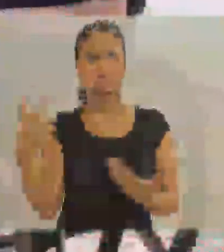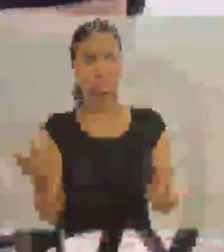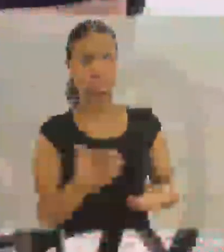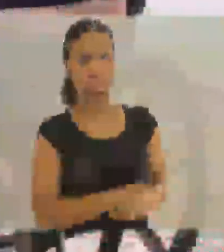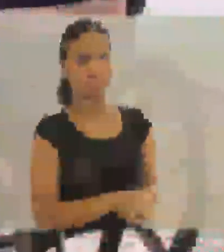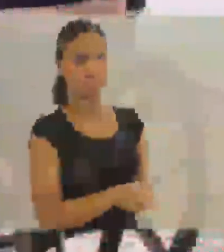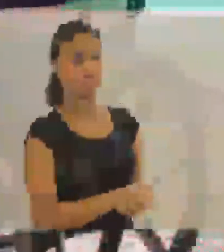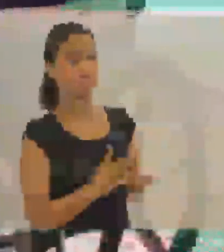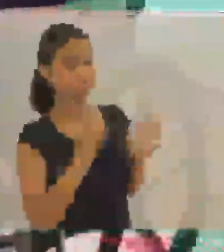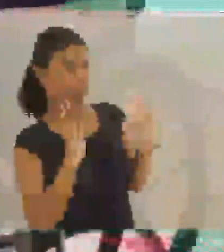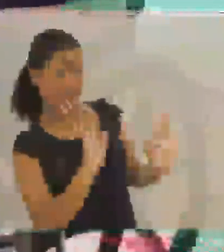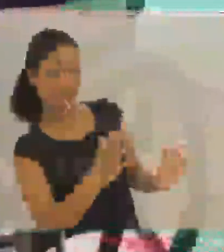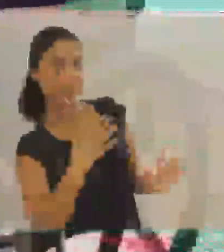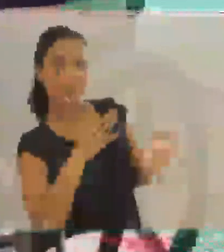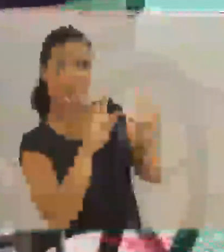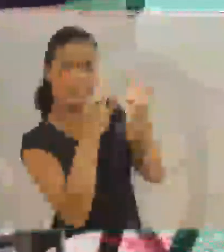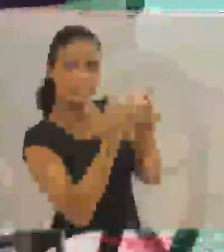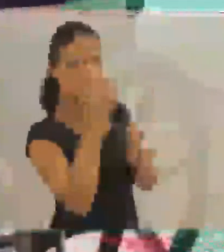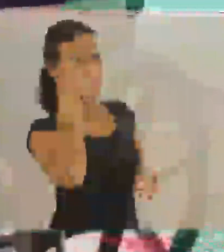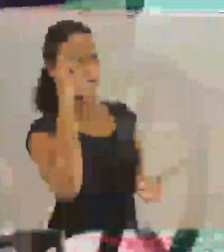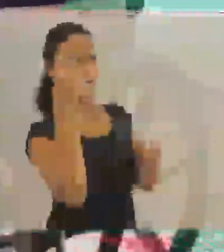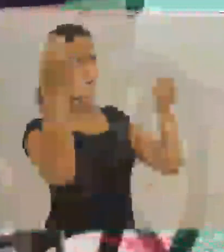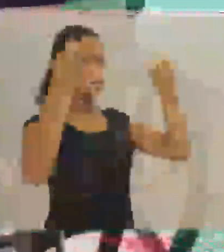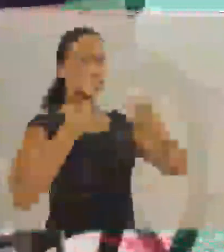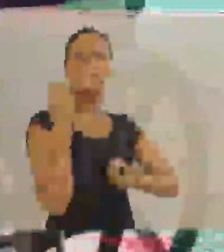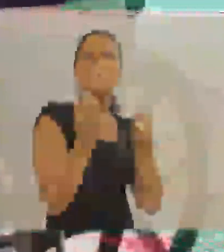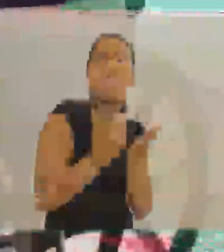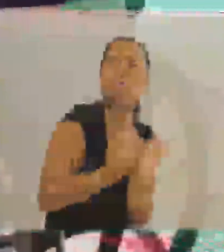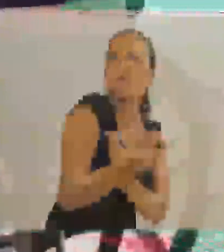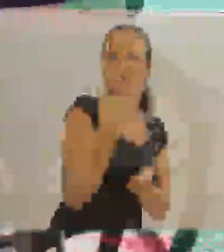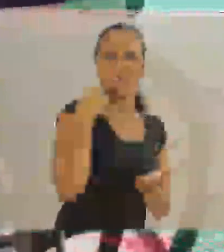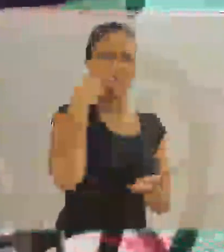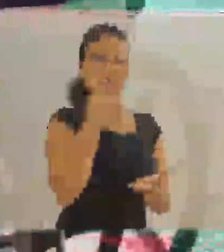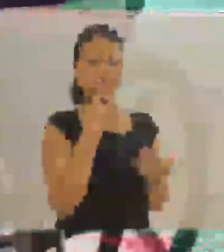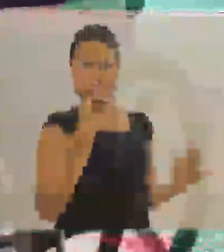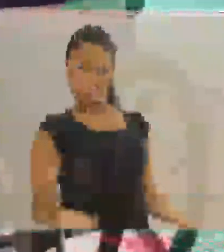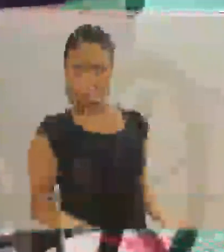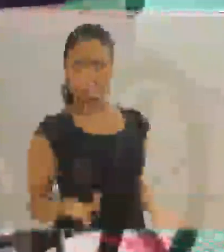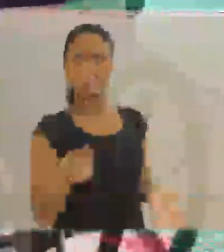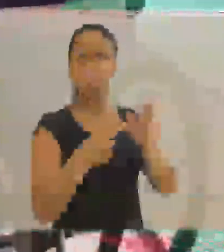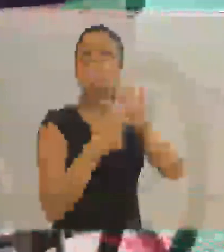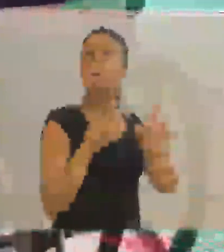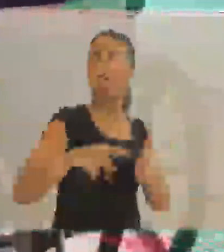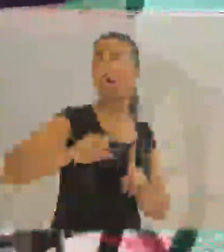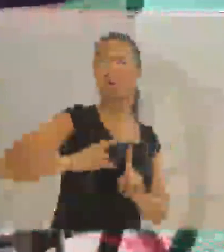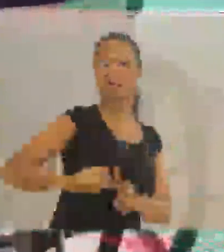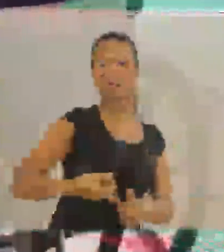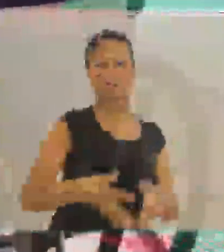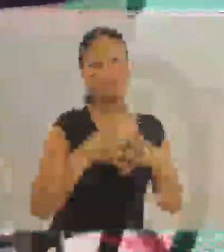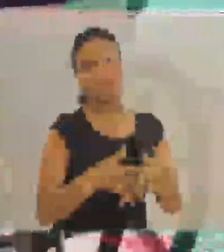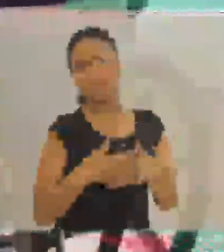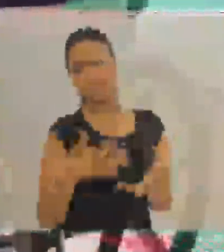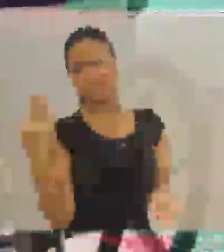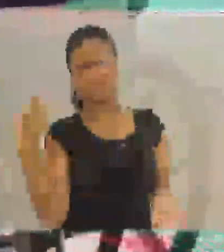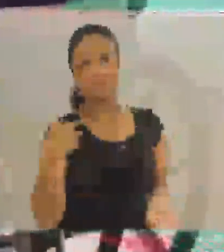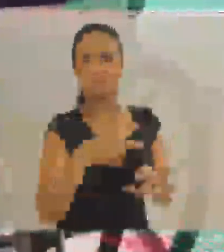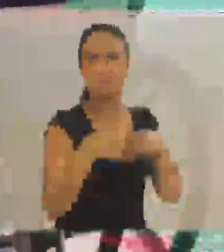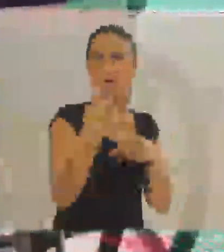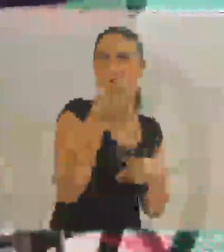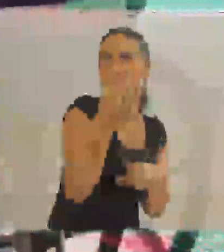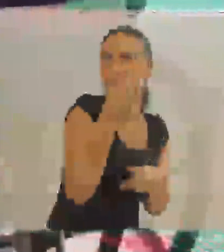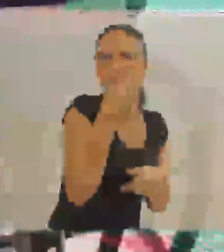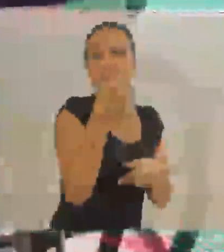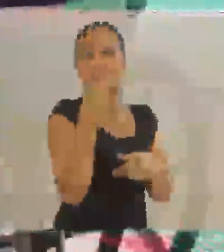princípio minha família não sabe explicar como que surgiu essa surteza. Tudo indica que foi uma gravidez complicada que a minha mãe